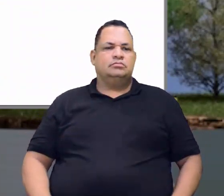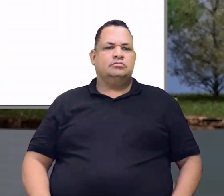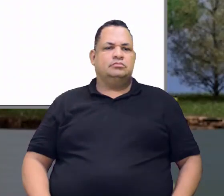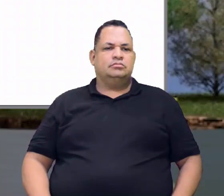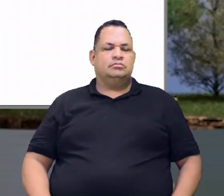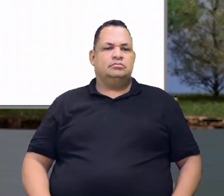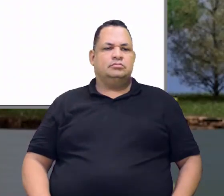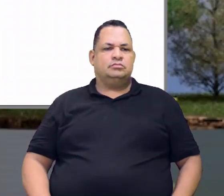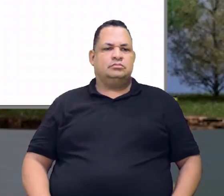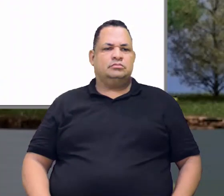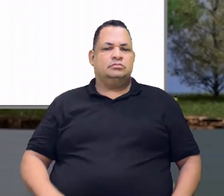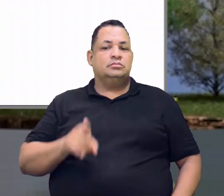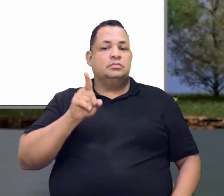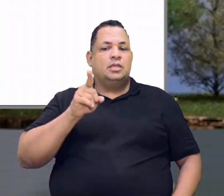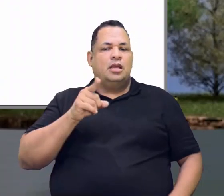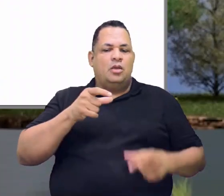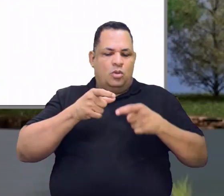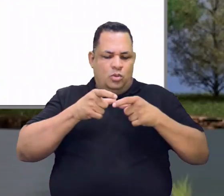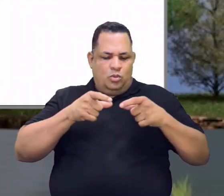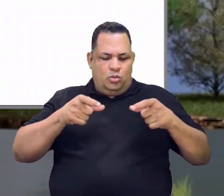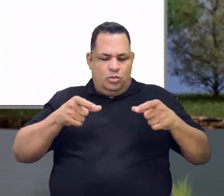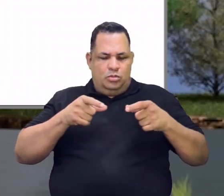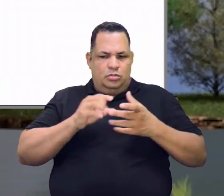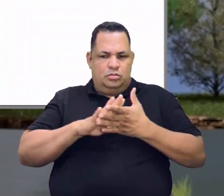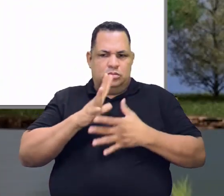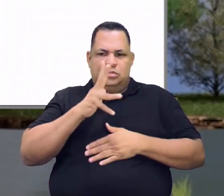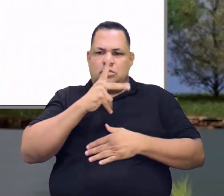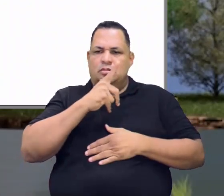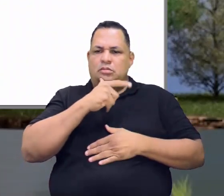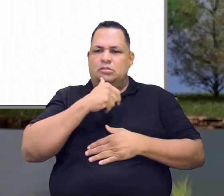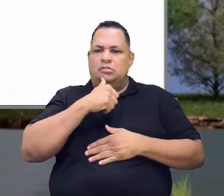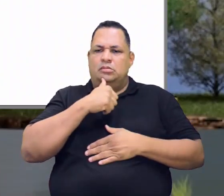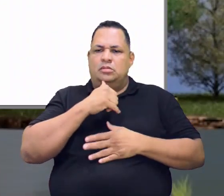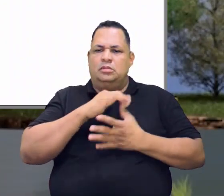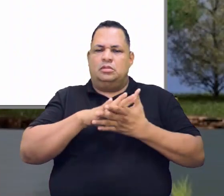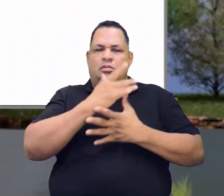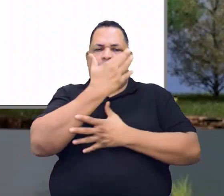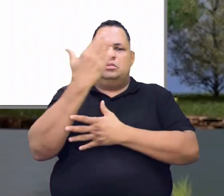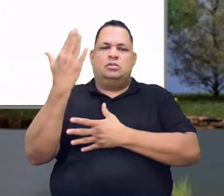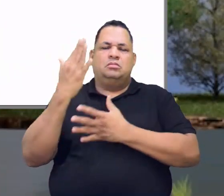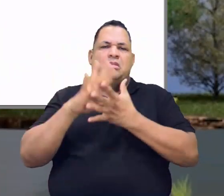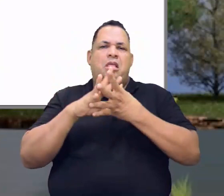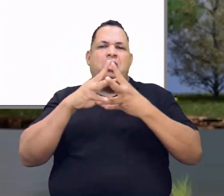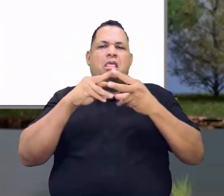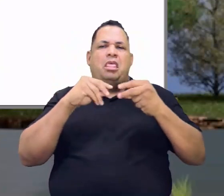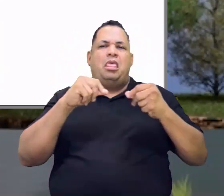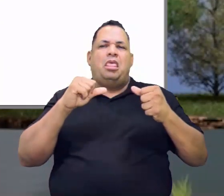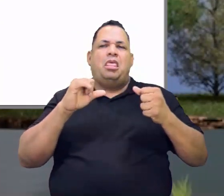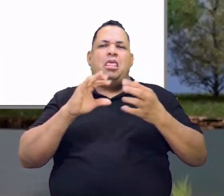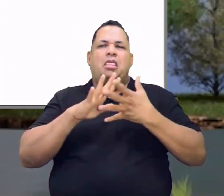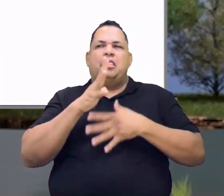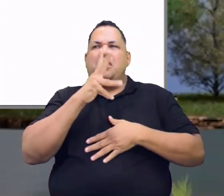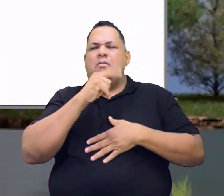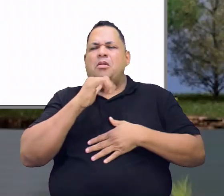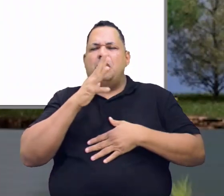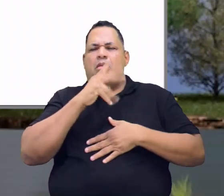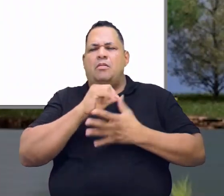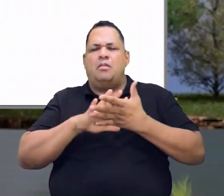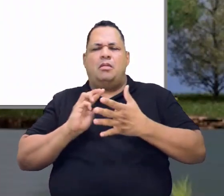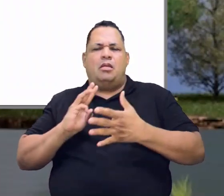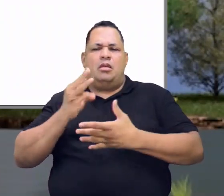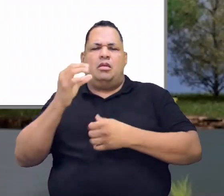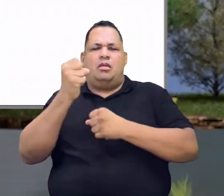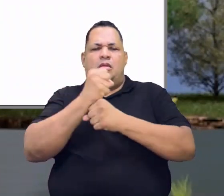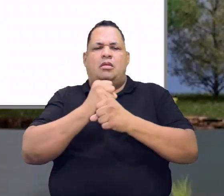Uma lata dessa da natureza, ela leva milhares de anos para se decompor. Porque